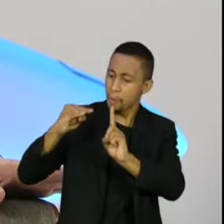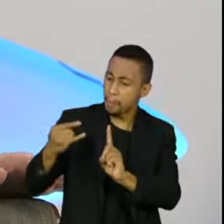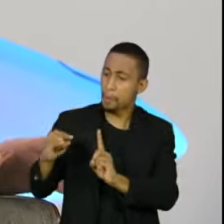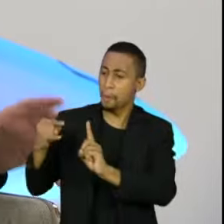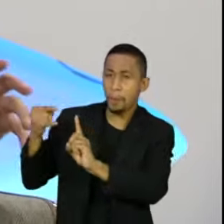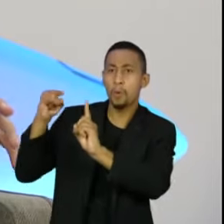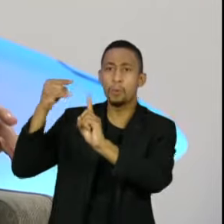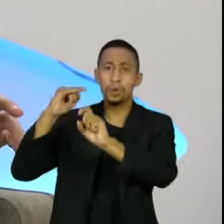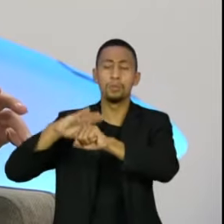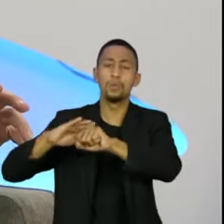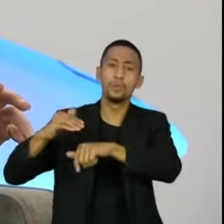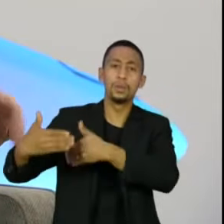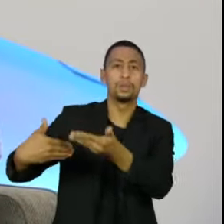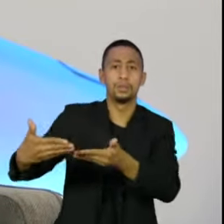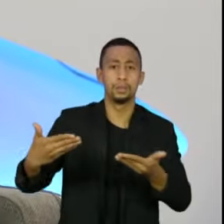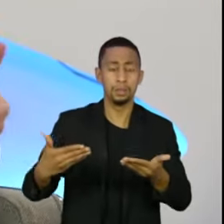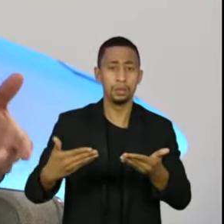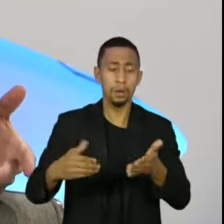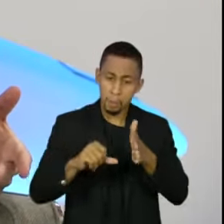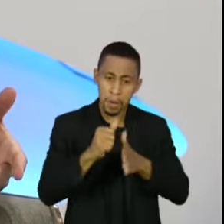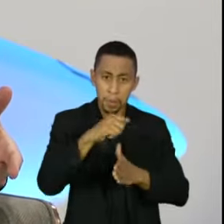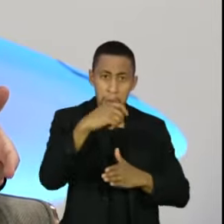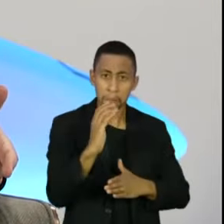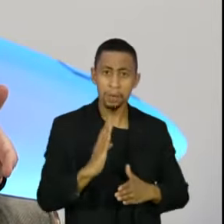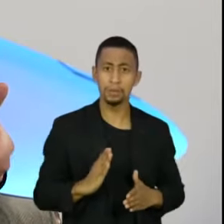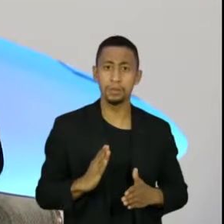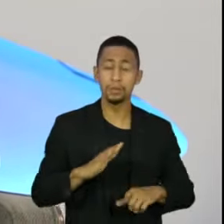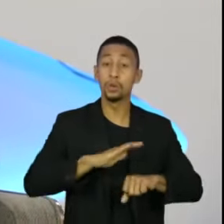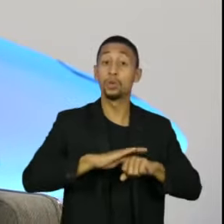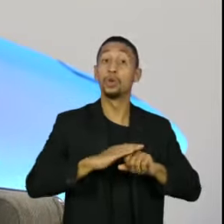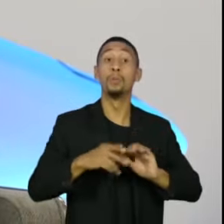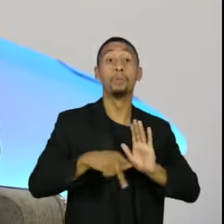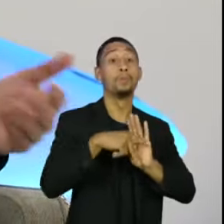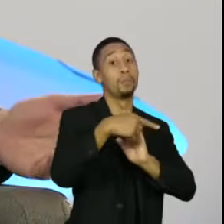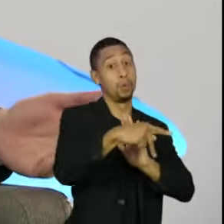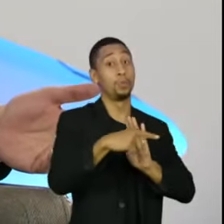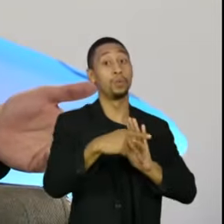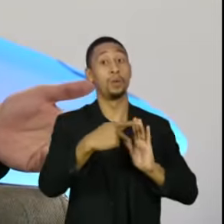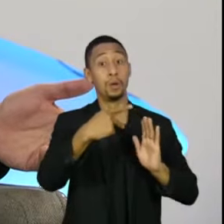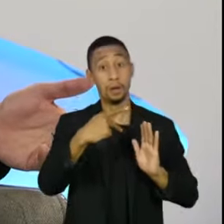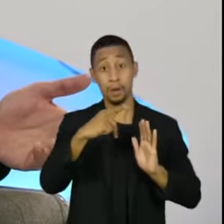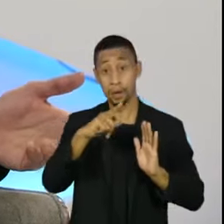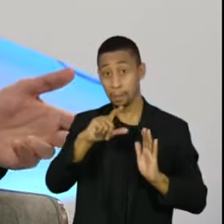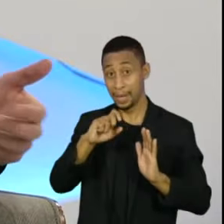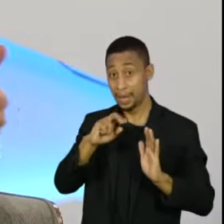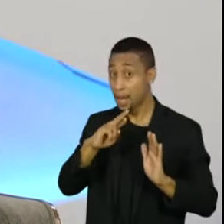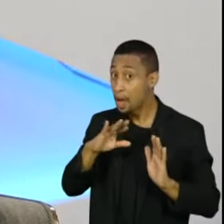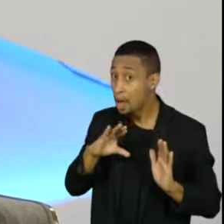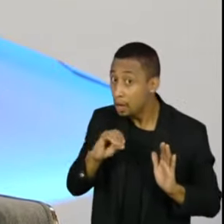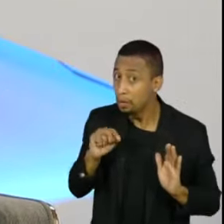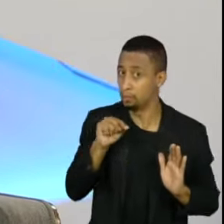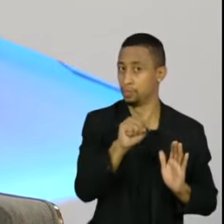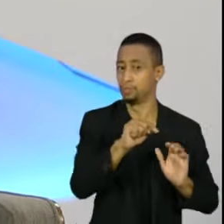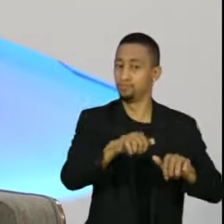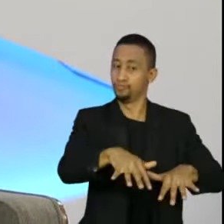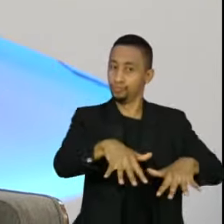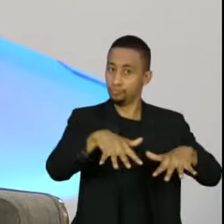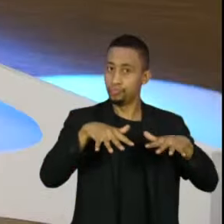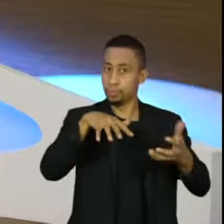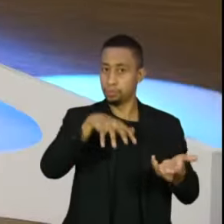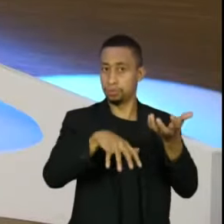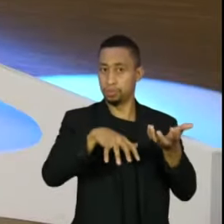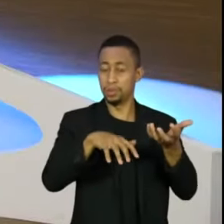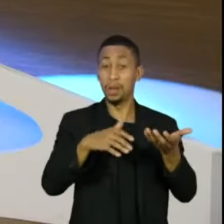de nota. Então, foi uma inovação que nós fizemos. Nós fizemos para o plenário. Então, hoje não é uma questão só do Conselho de Ética. Hoje, nós não temos o